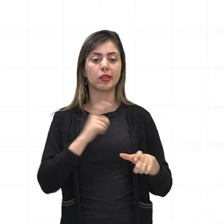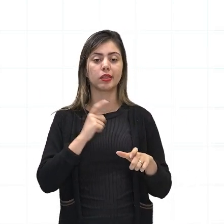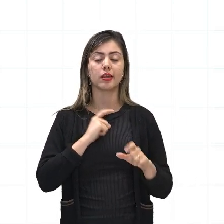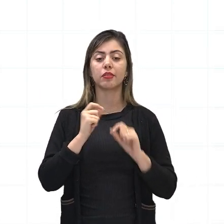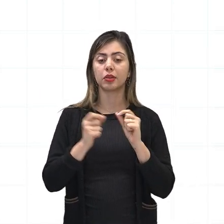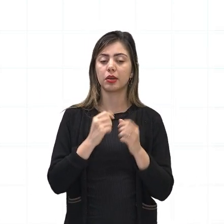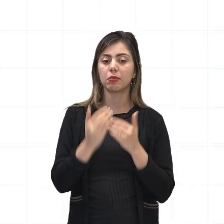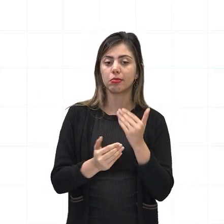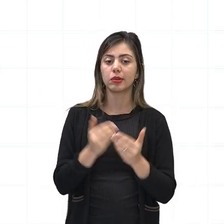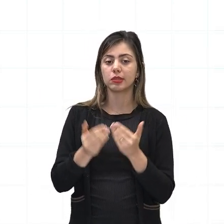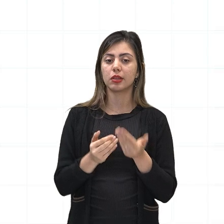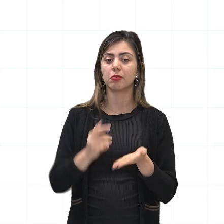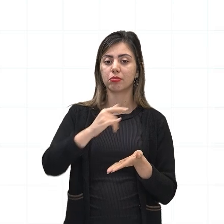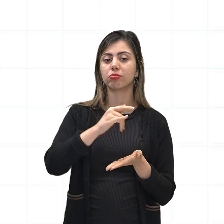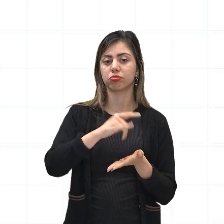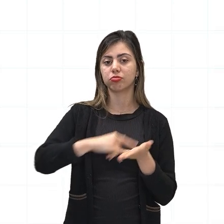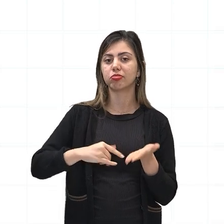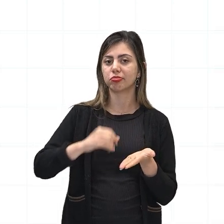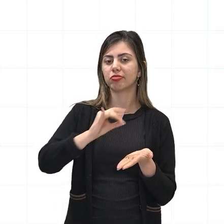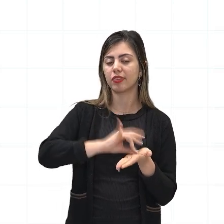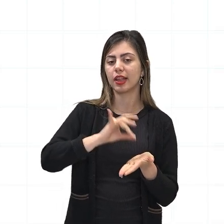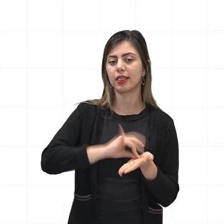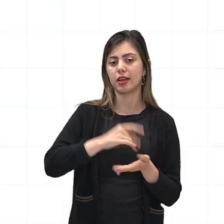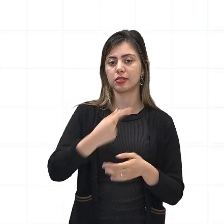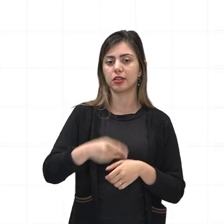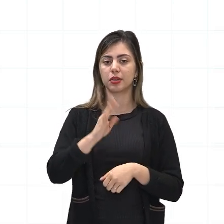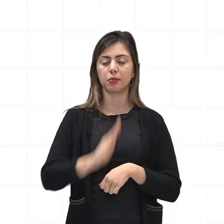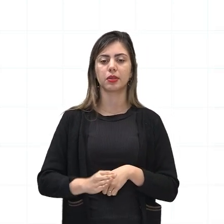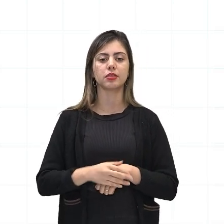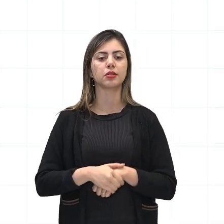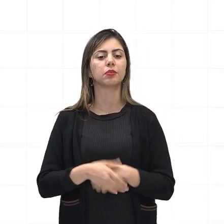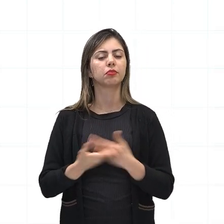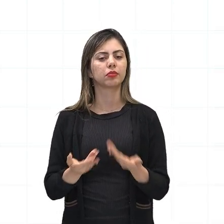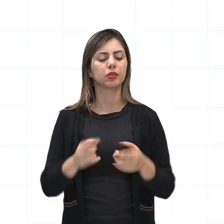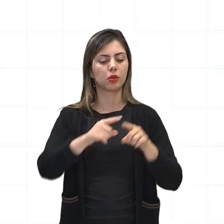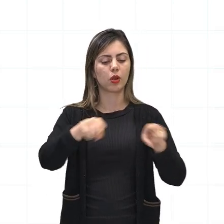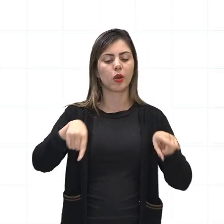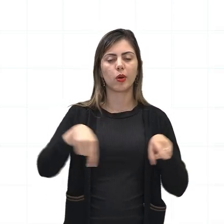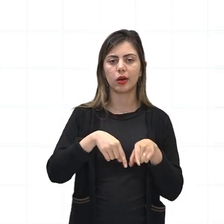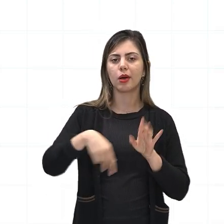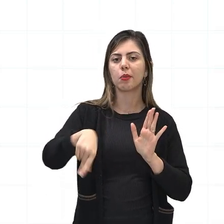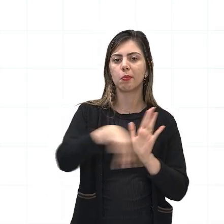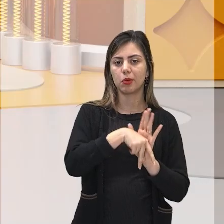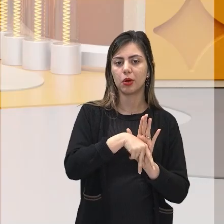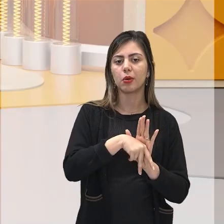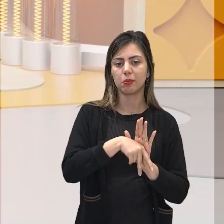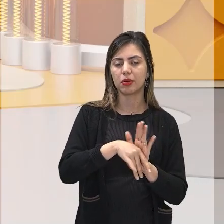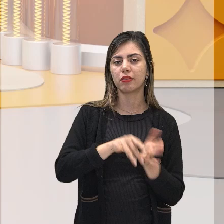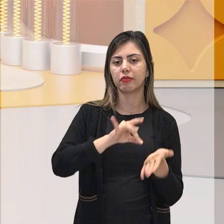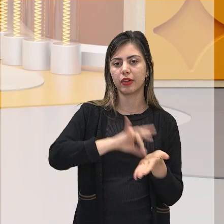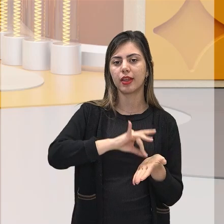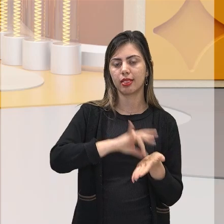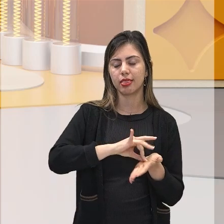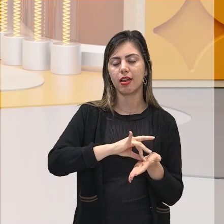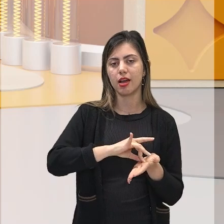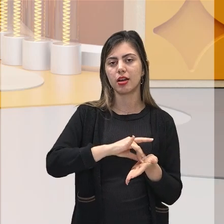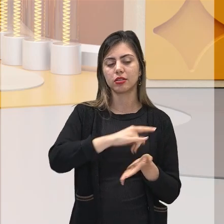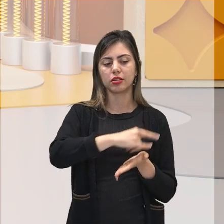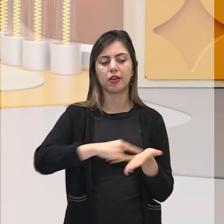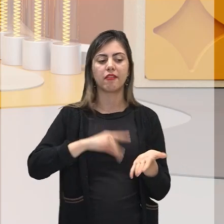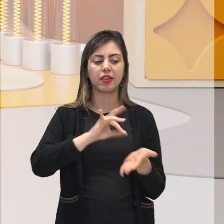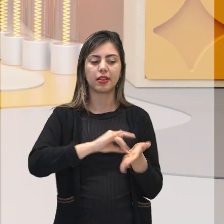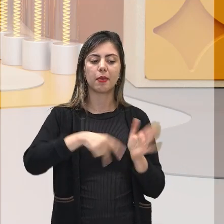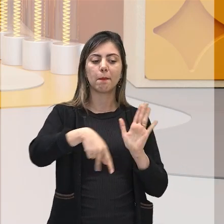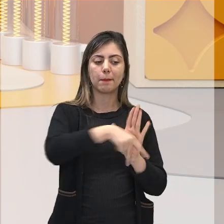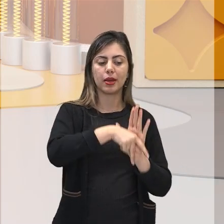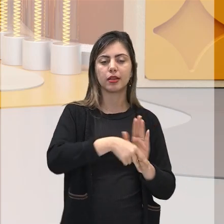tituladas no Brasil. Quando nós falamos em terras tituladas, quer dizer que são as áreas que já foram oficialmente reconhecidas